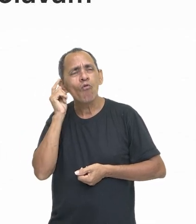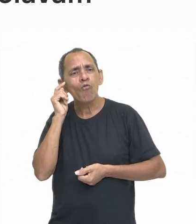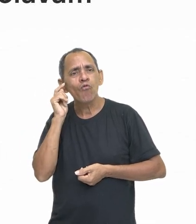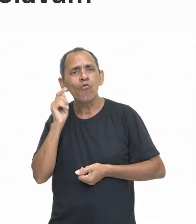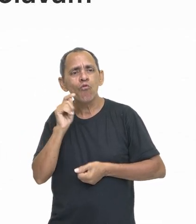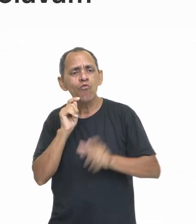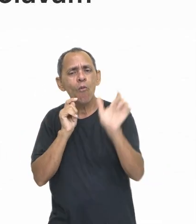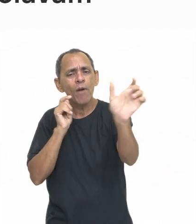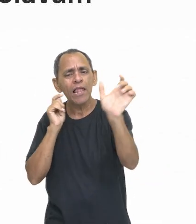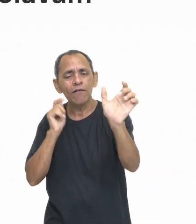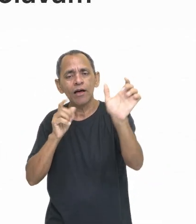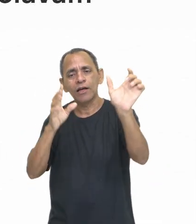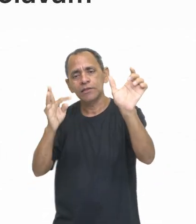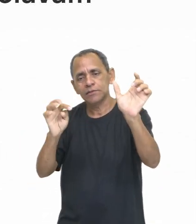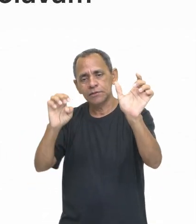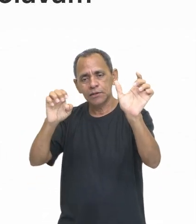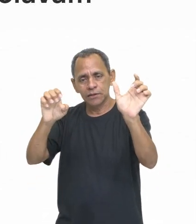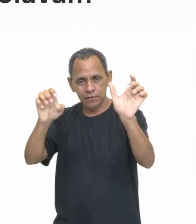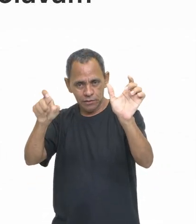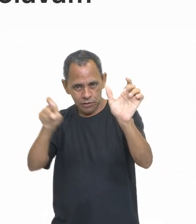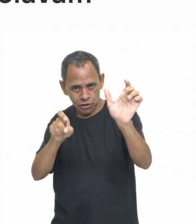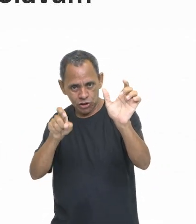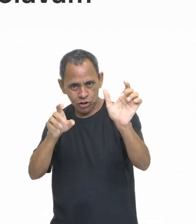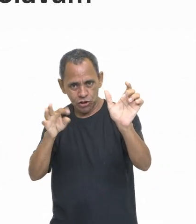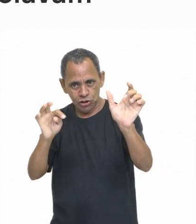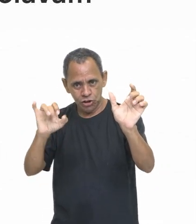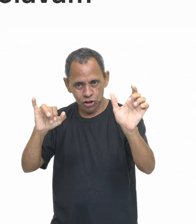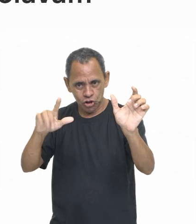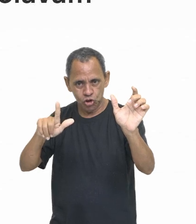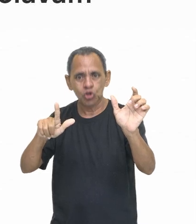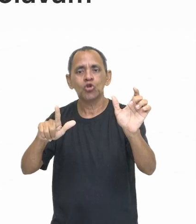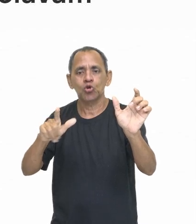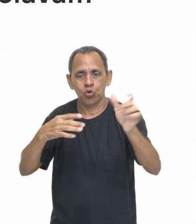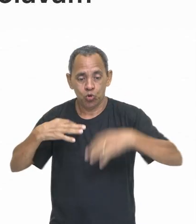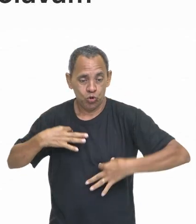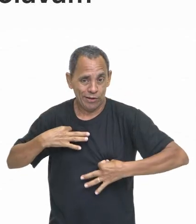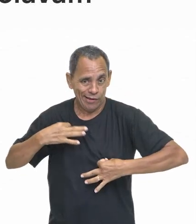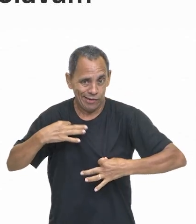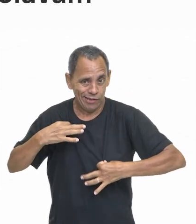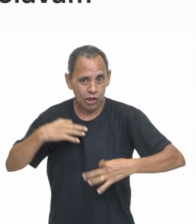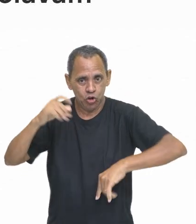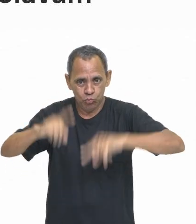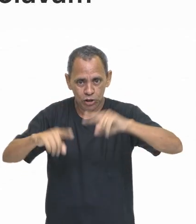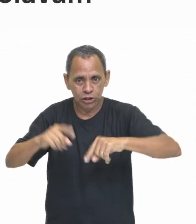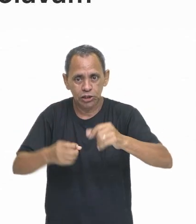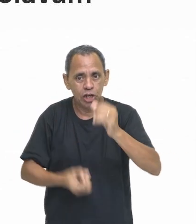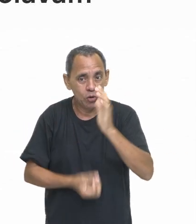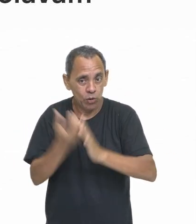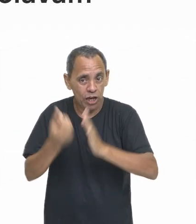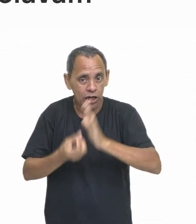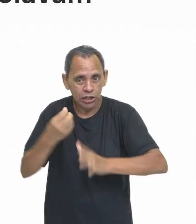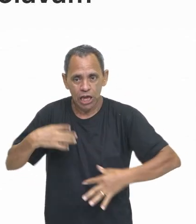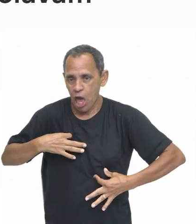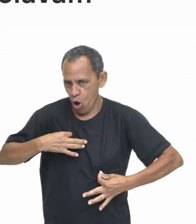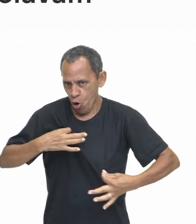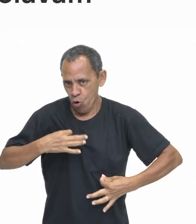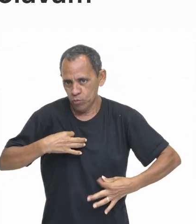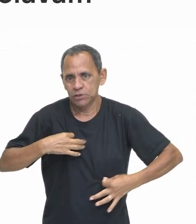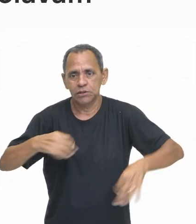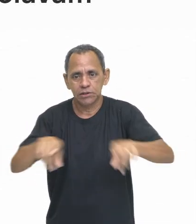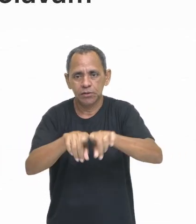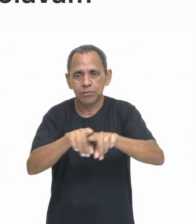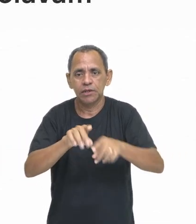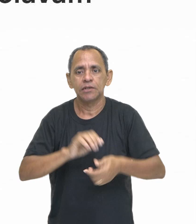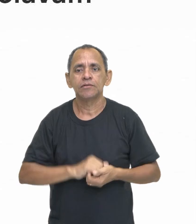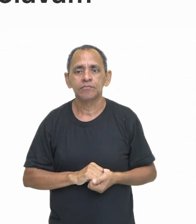têxtil ou têxteis, está falando de tecidos. Tá bom? São os tecidos. Então, com certeza, se eram produtos caros, quer dizer que eram